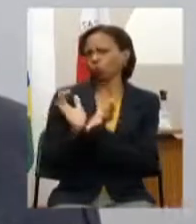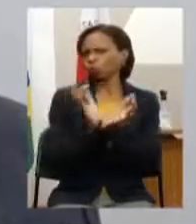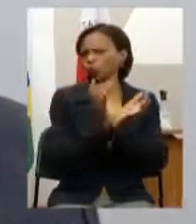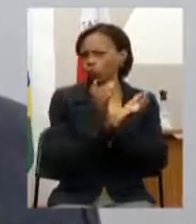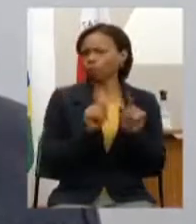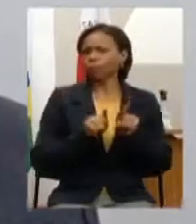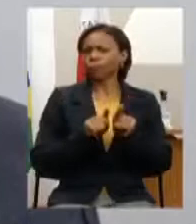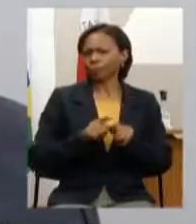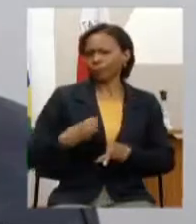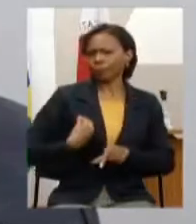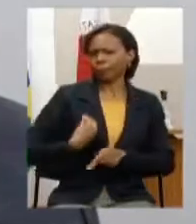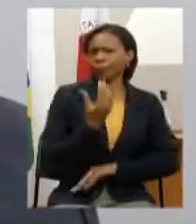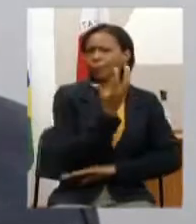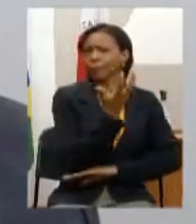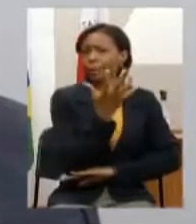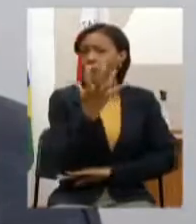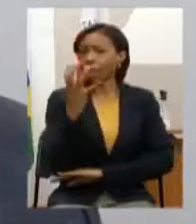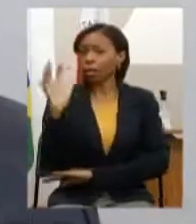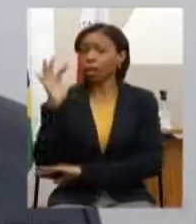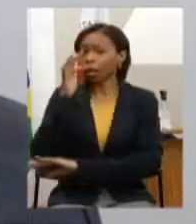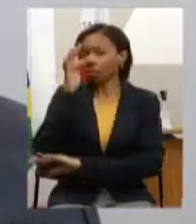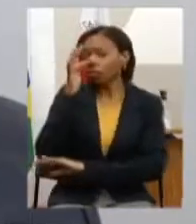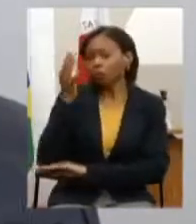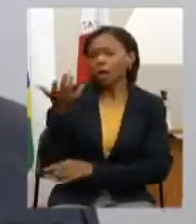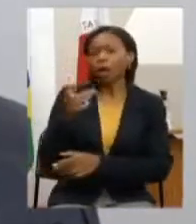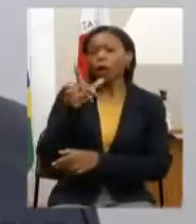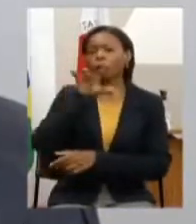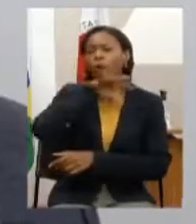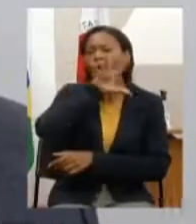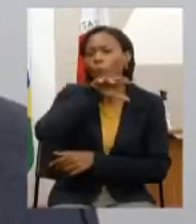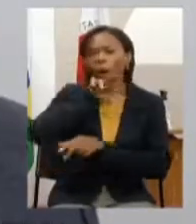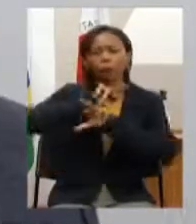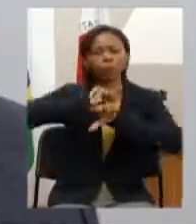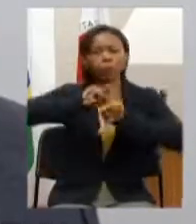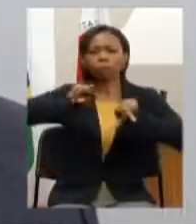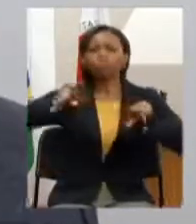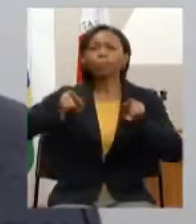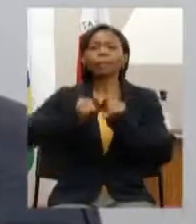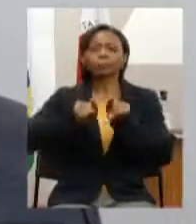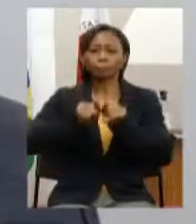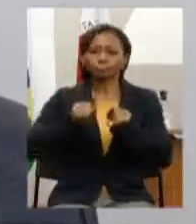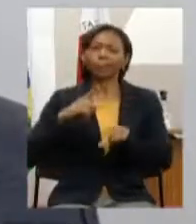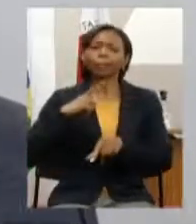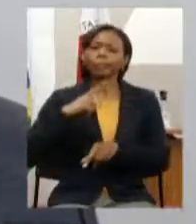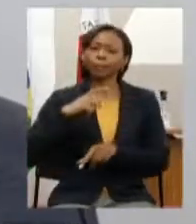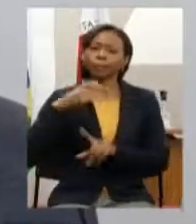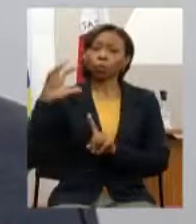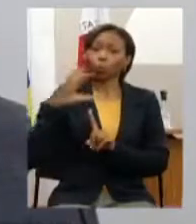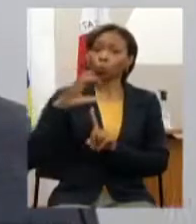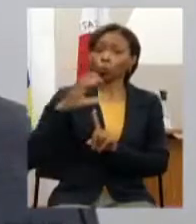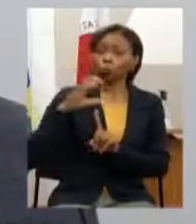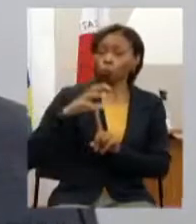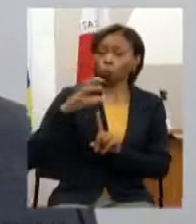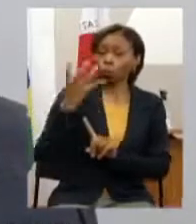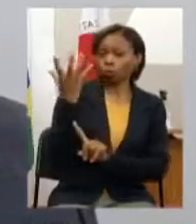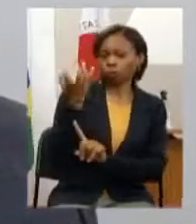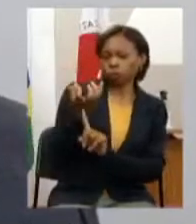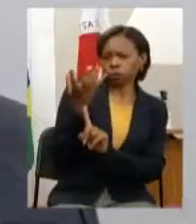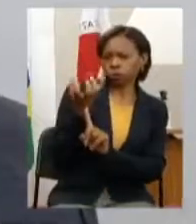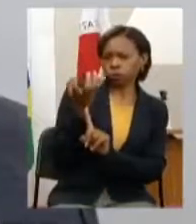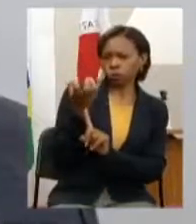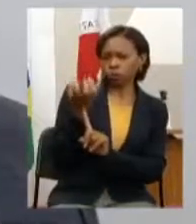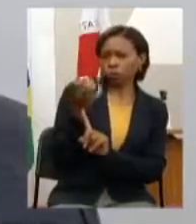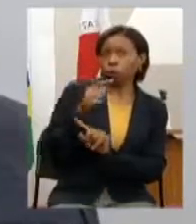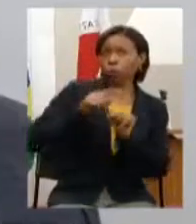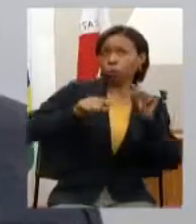da fauna e flora associado à influência dessas ondas eletromagnéticas ou seja eu estou falando o tempo inteiro aqui